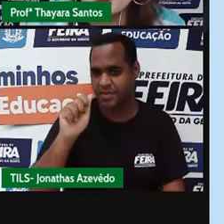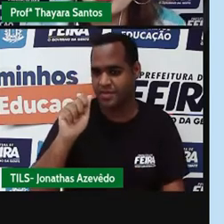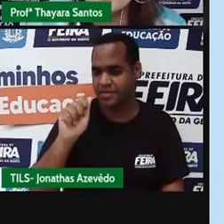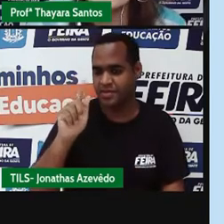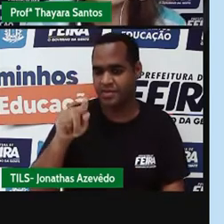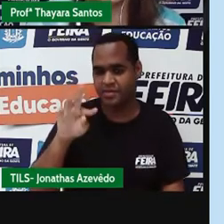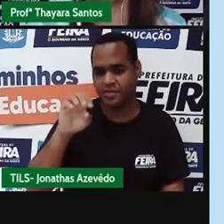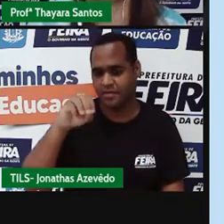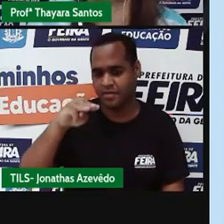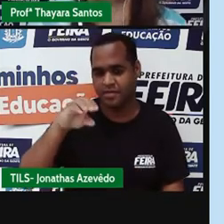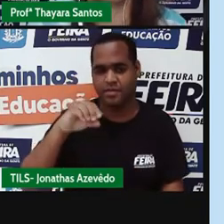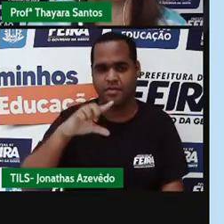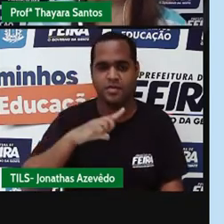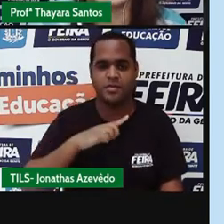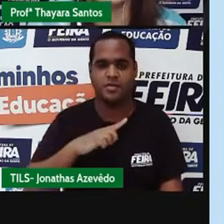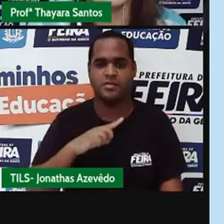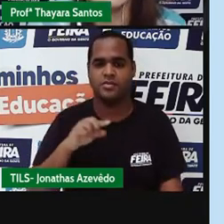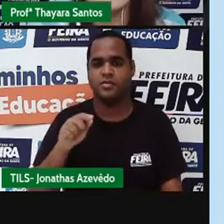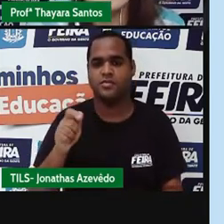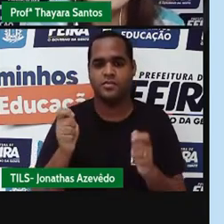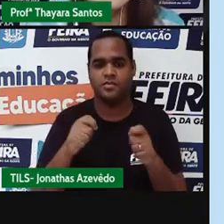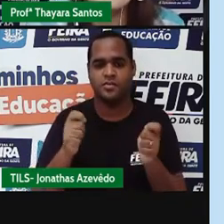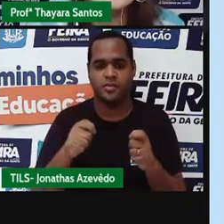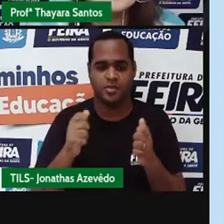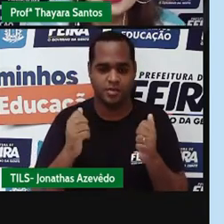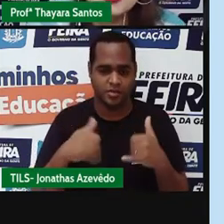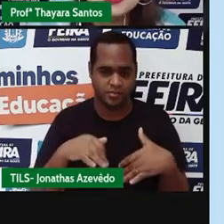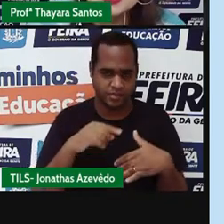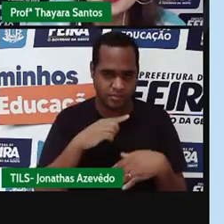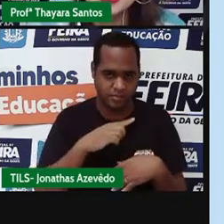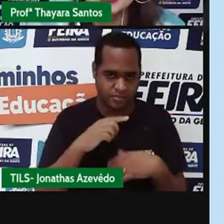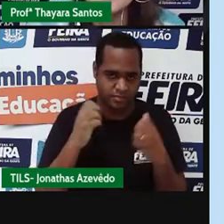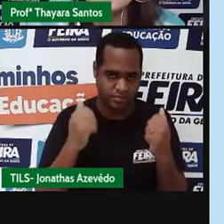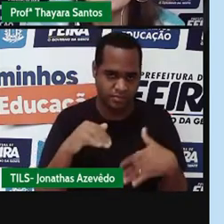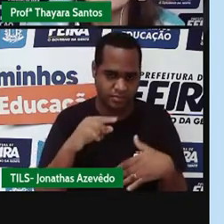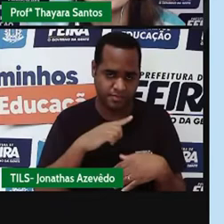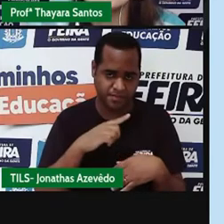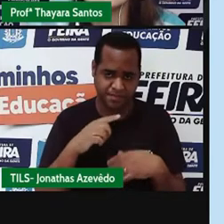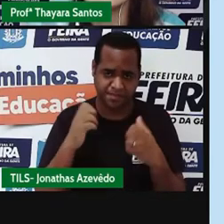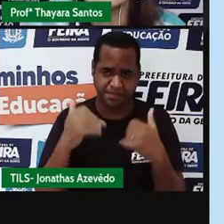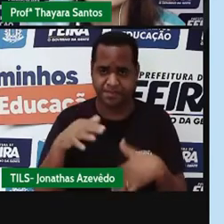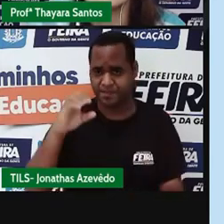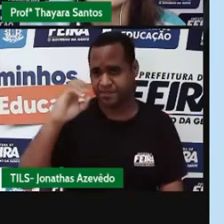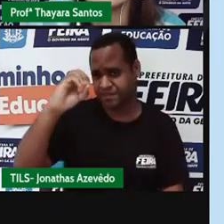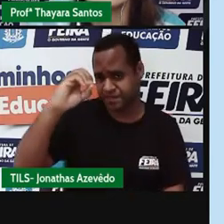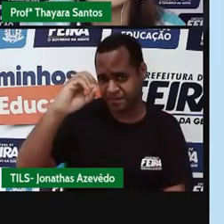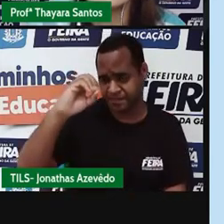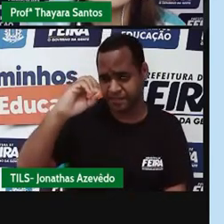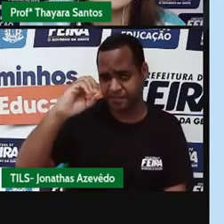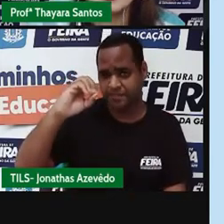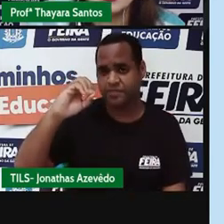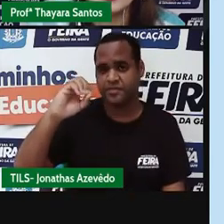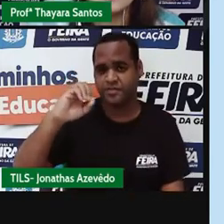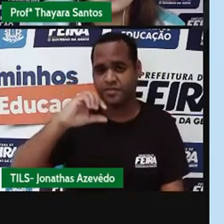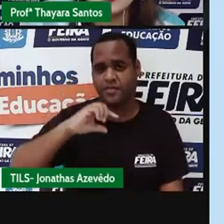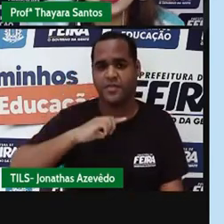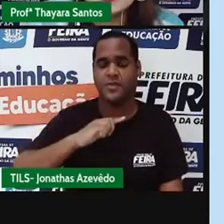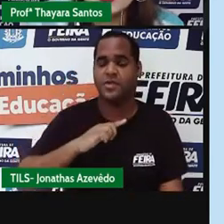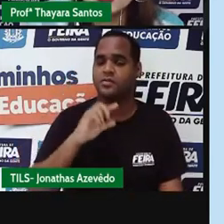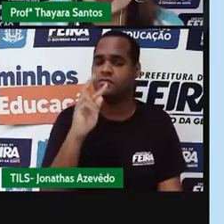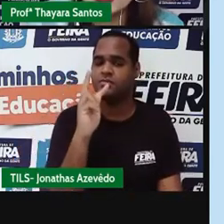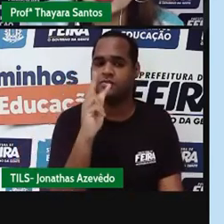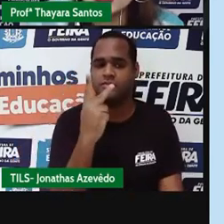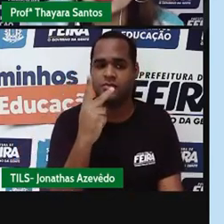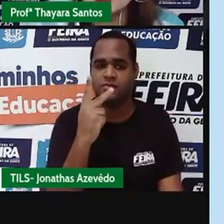átomo. Vamos ver o que é que a gente consegue formar com esses átomos que estão aqui. Vou pegar esse oxigênio. Vou